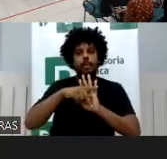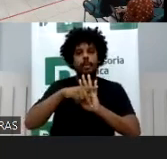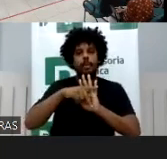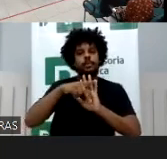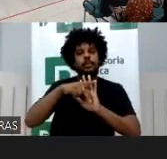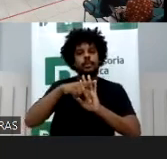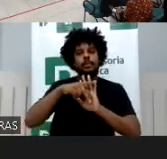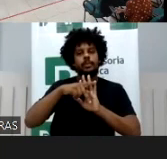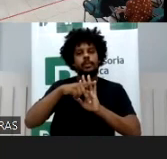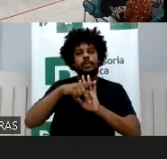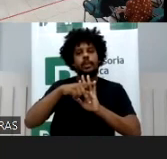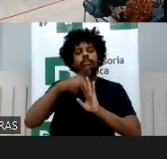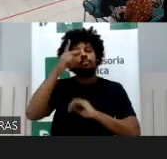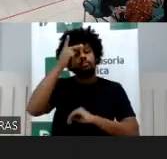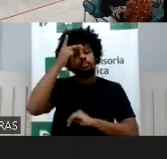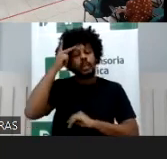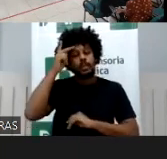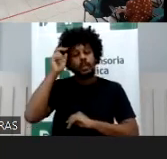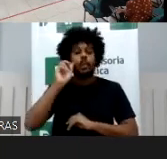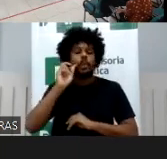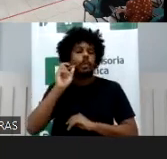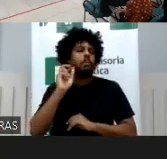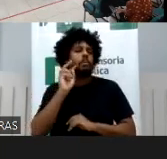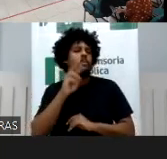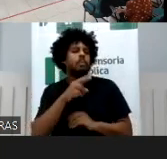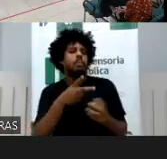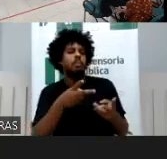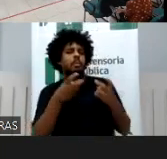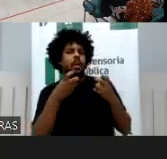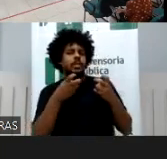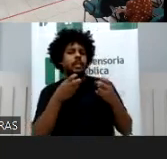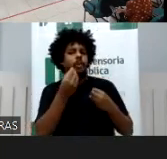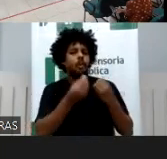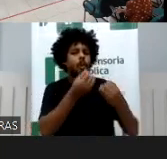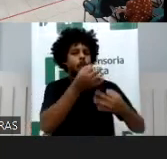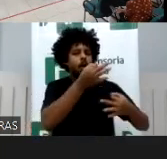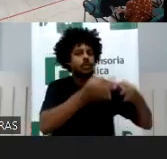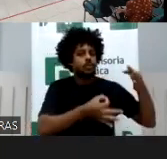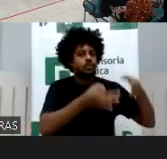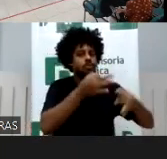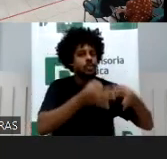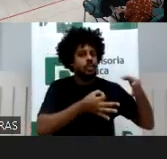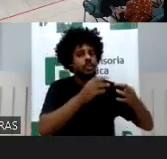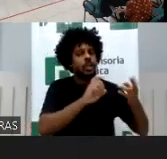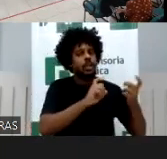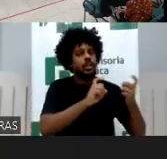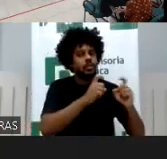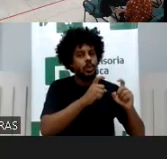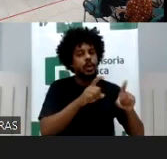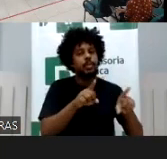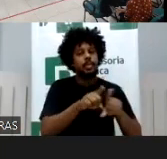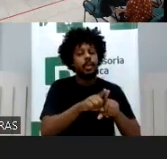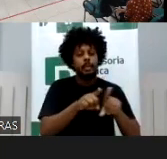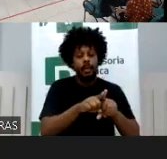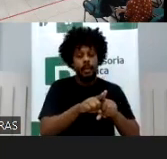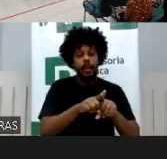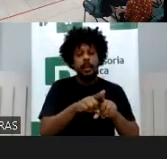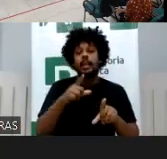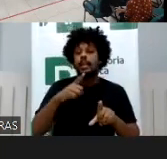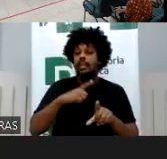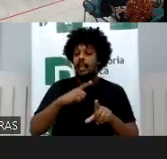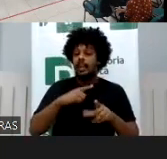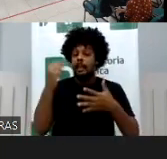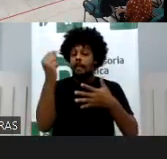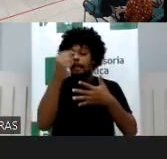situação jurídica ativa do gênero mais impreciso direito subjetivo e do outro ele consiste no preenchimento de uma série de deveres